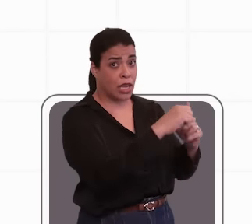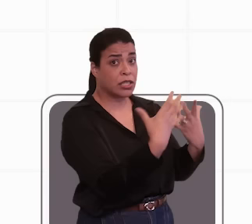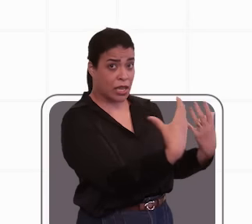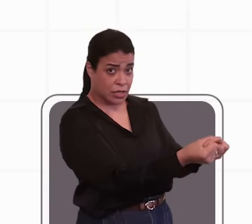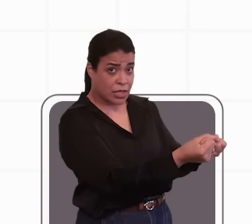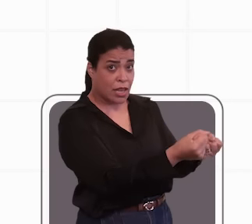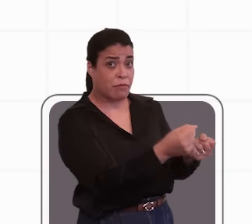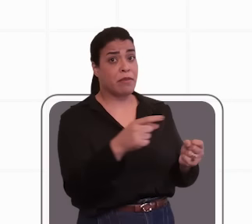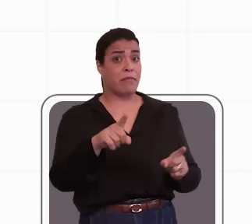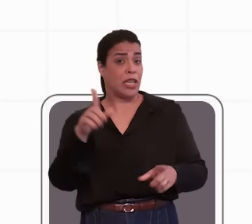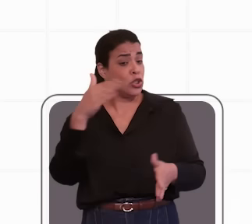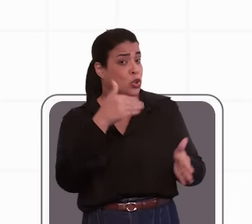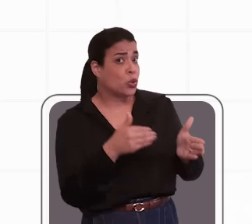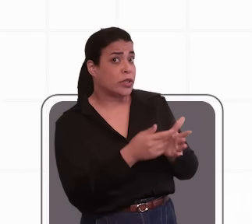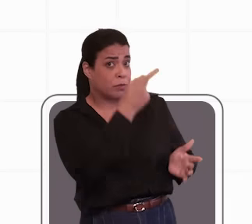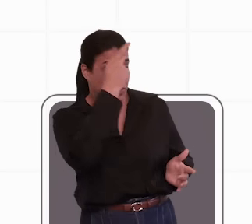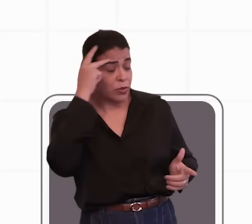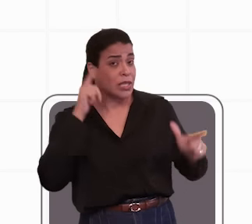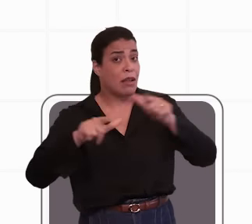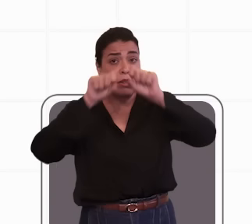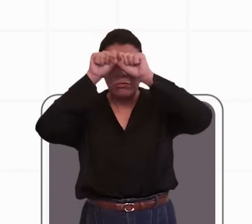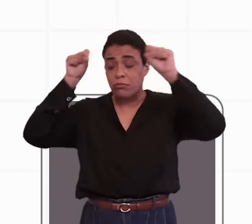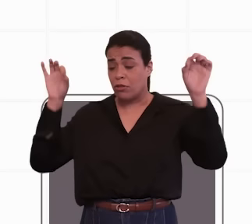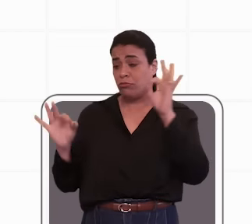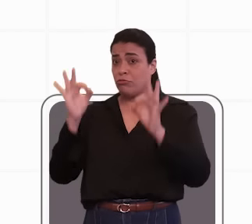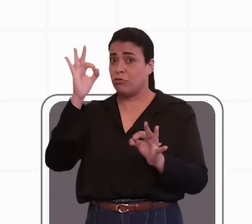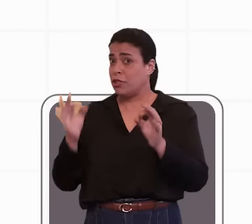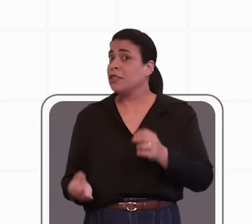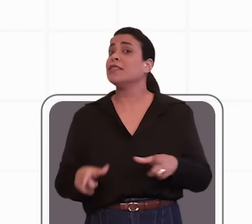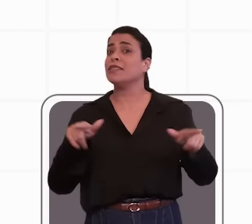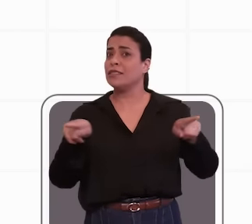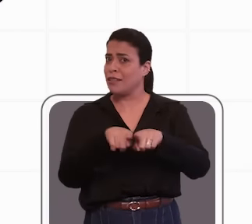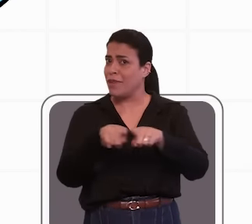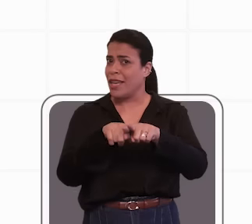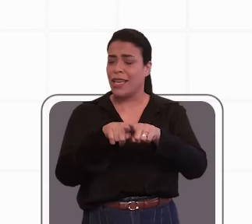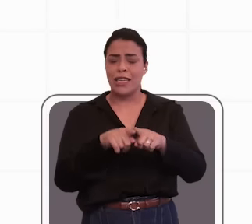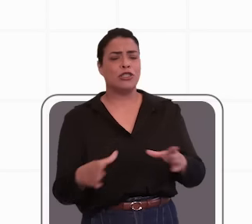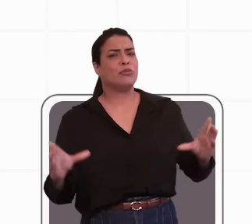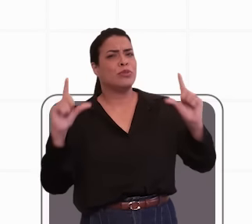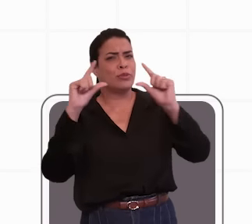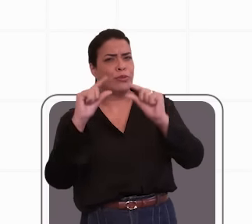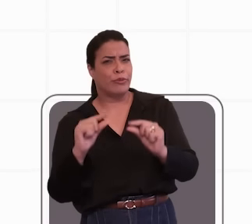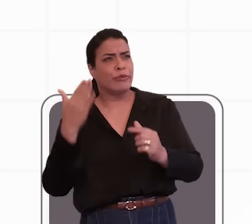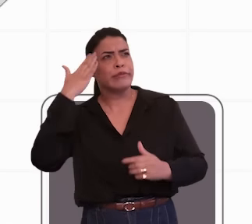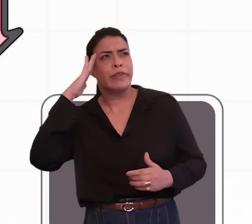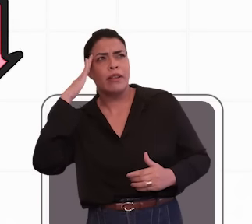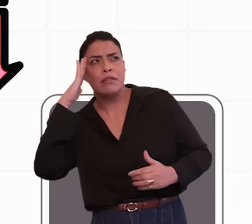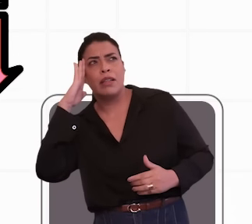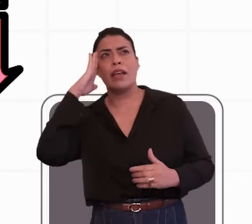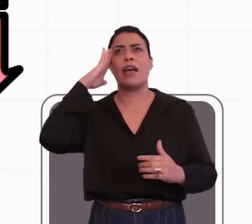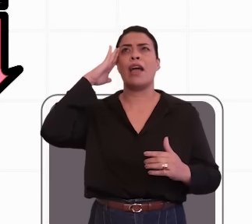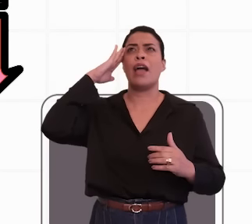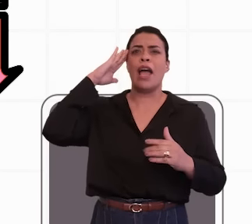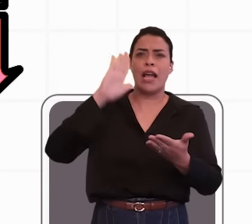linguagem simples também traz vantagens significativas para o público interno. Ela reduz o tempo gasto na interpretação de documentos,